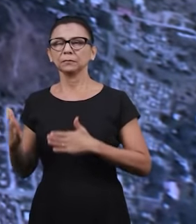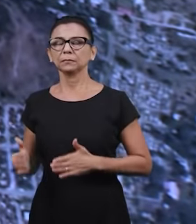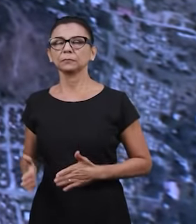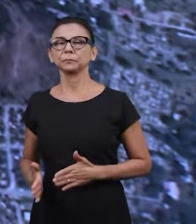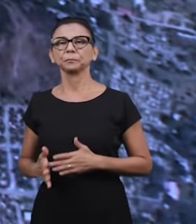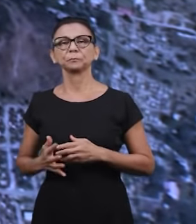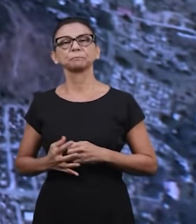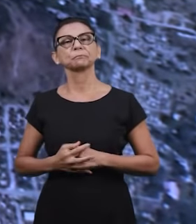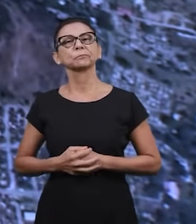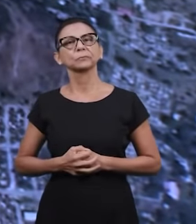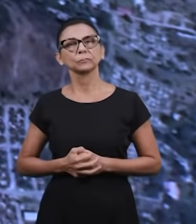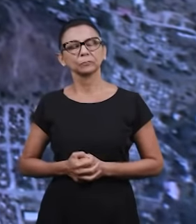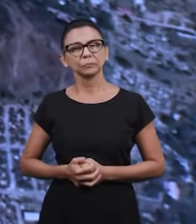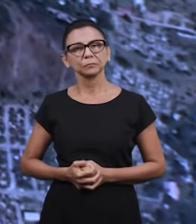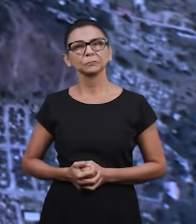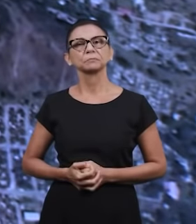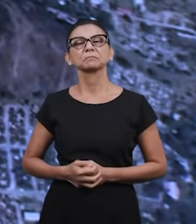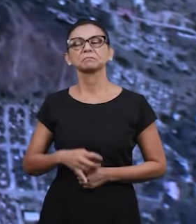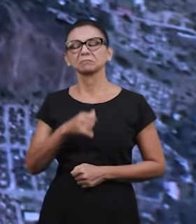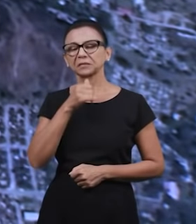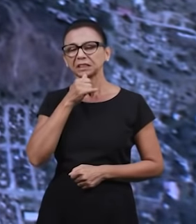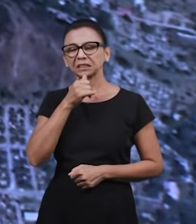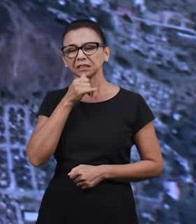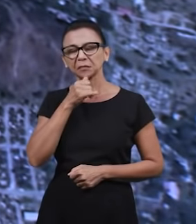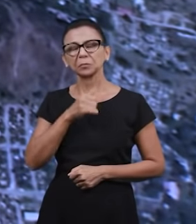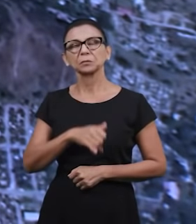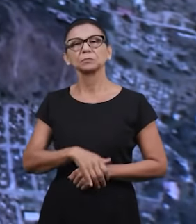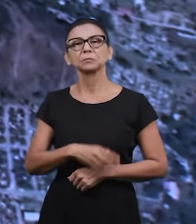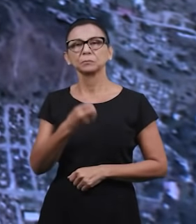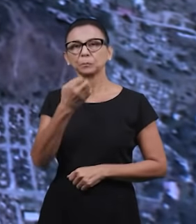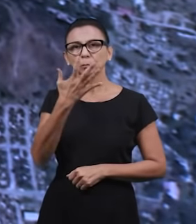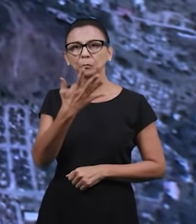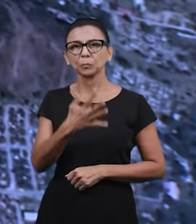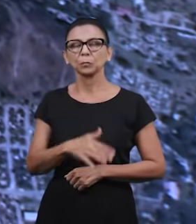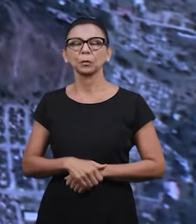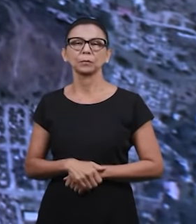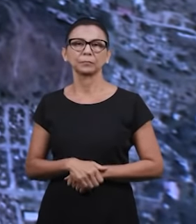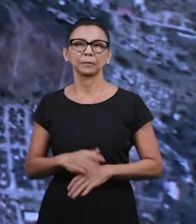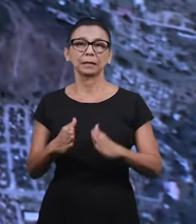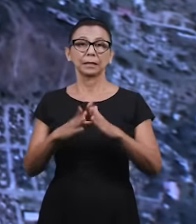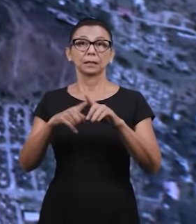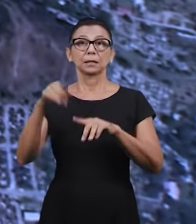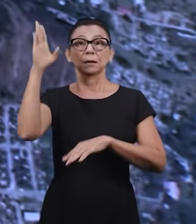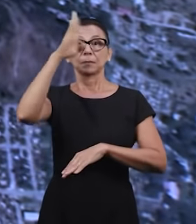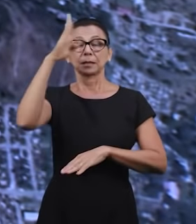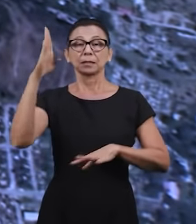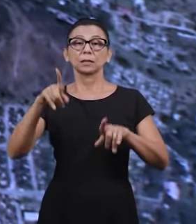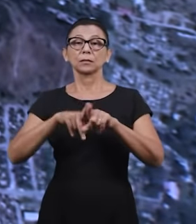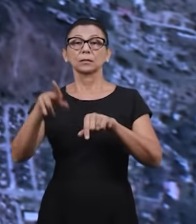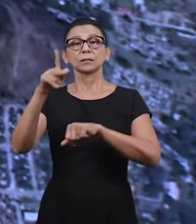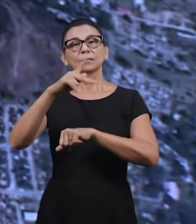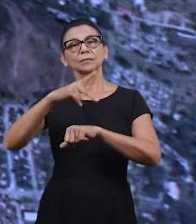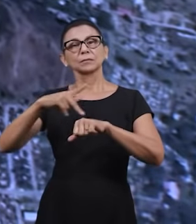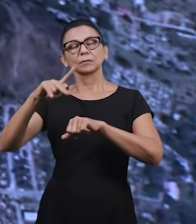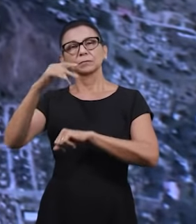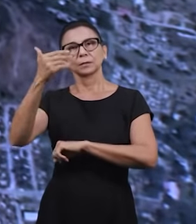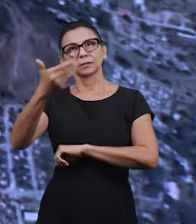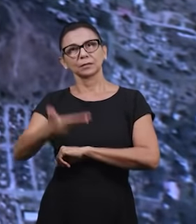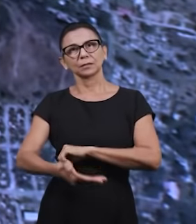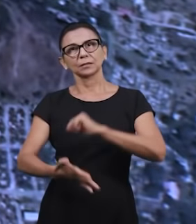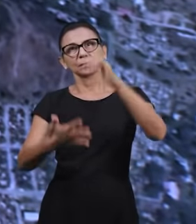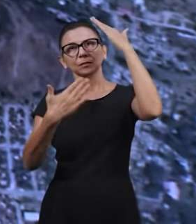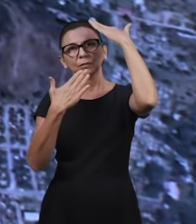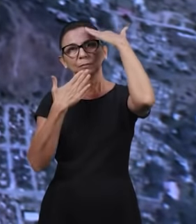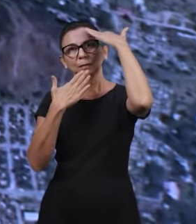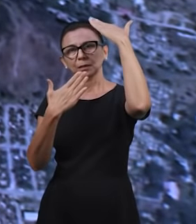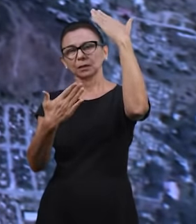e dedicados a esse trabalho isso é um exemplo para nós as nossas igrejas aqui no Brasil e também as igrejas que